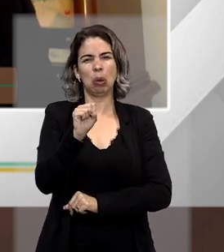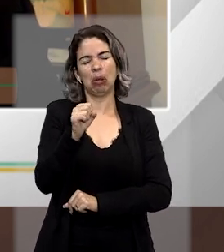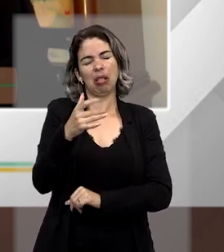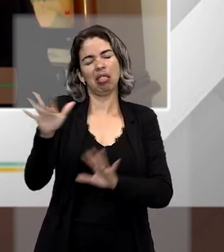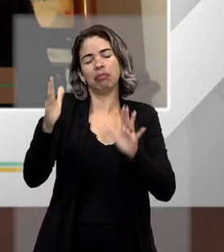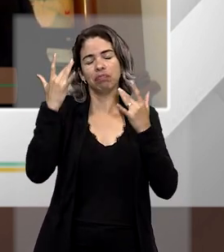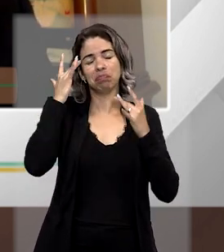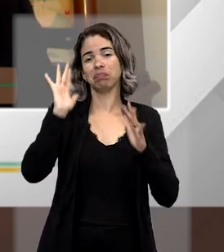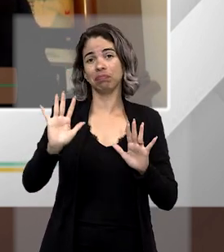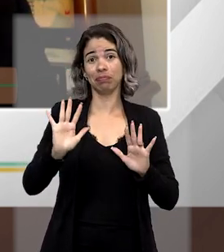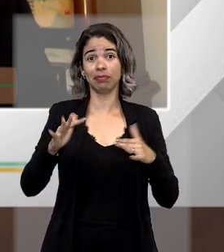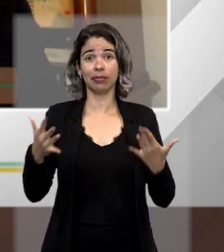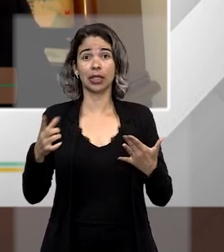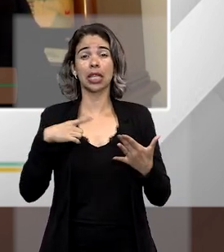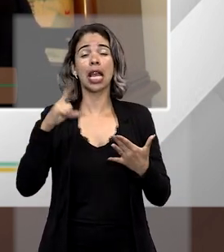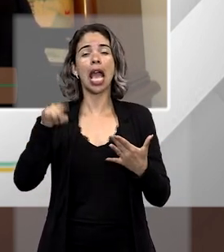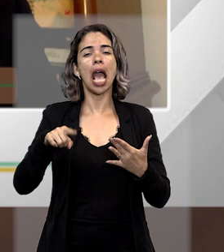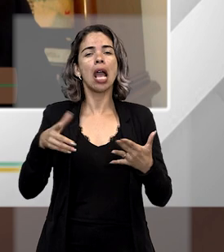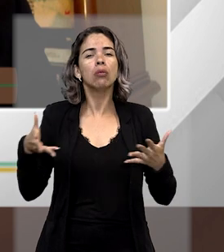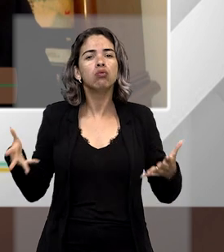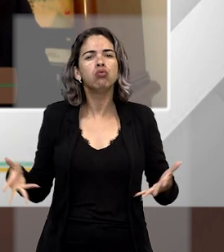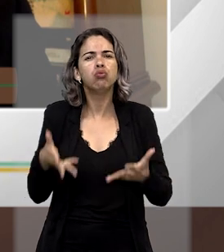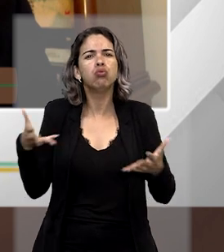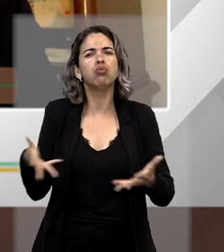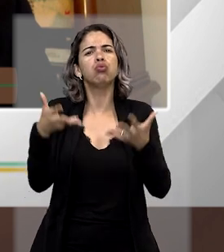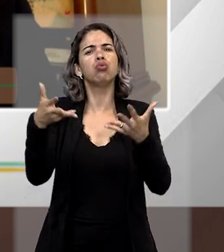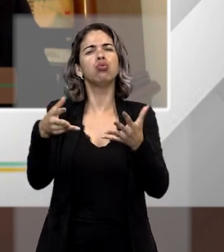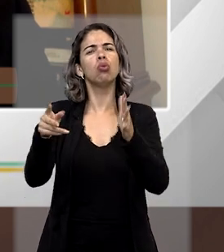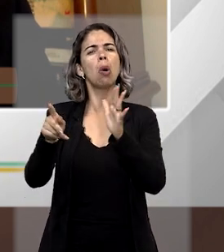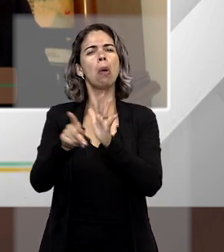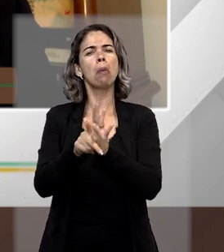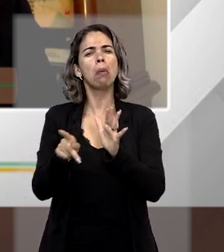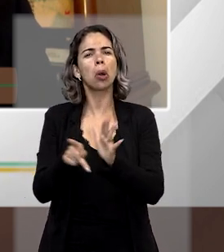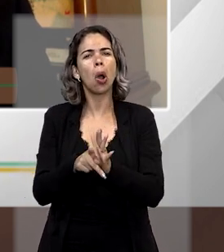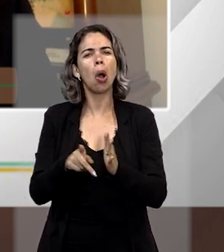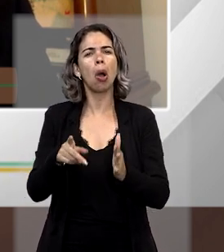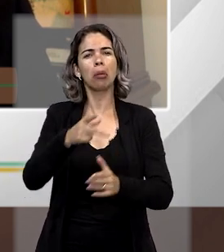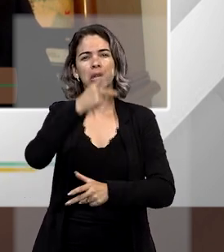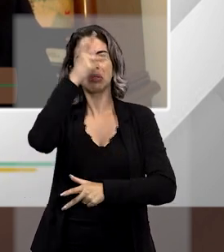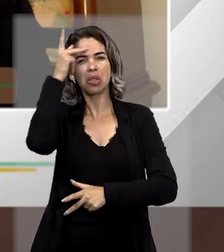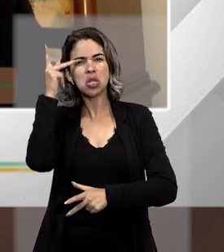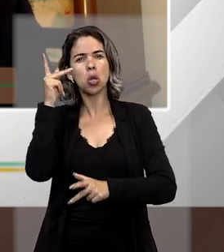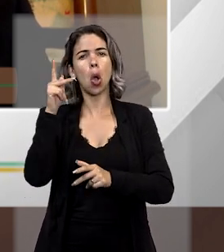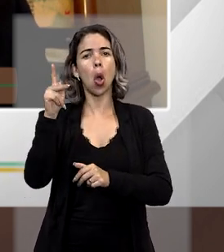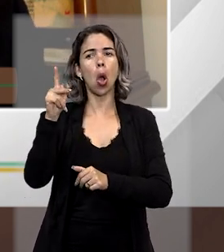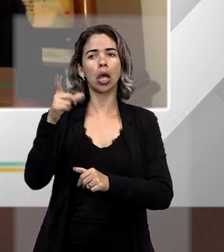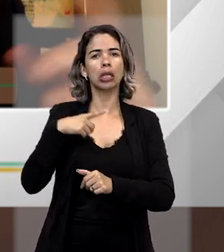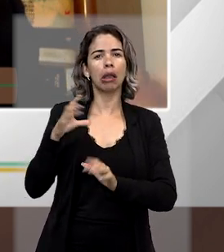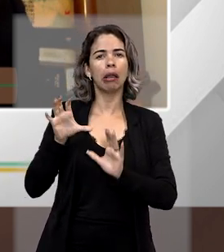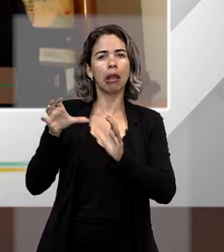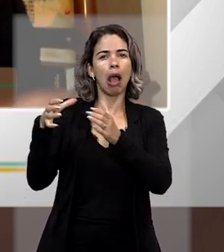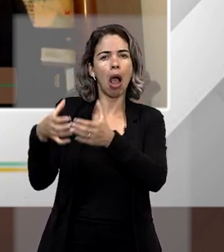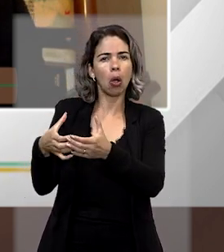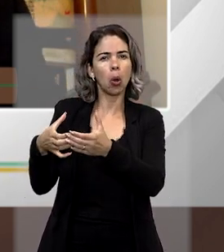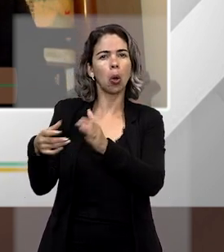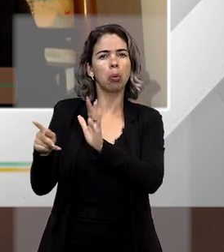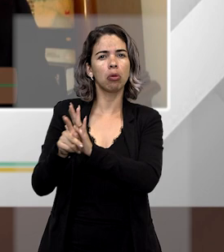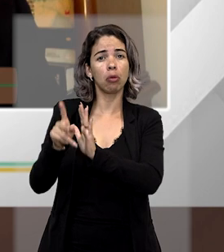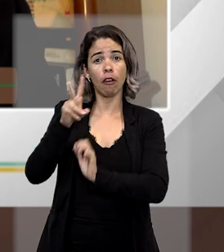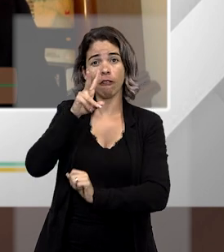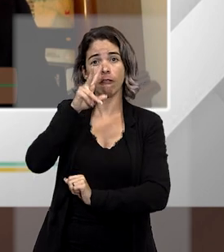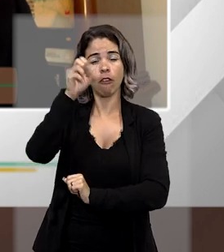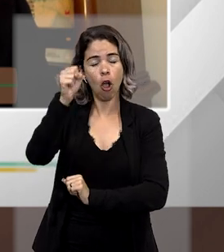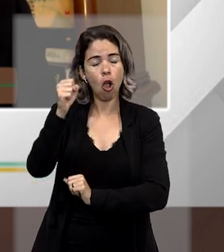é por aí, que fala sobre incitar a animosidade entre as suas armadas,